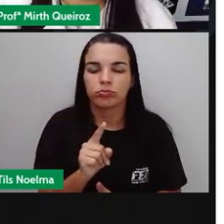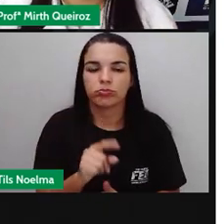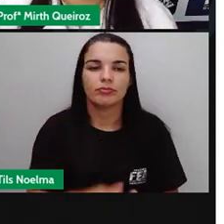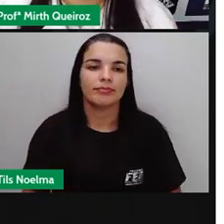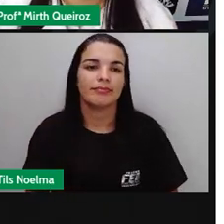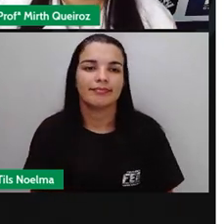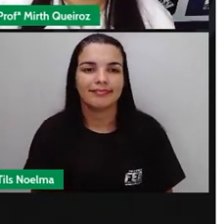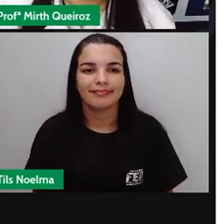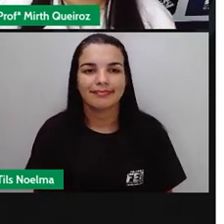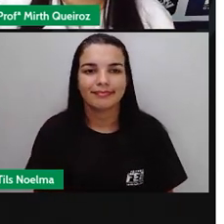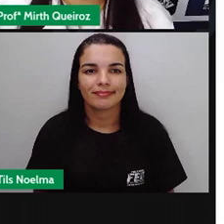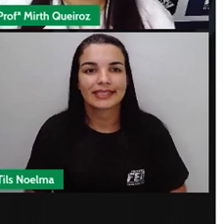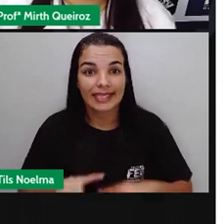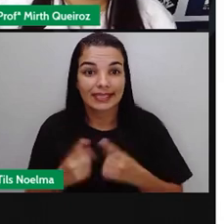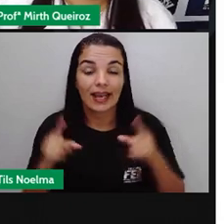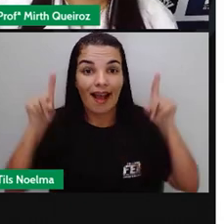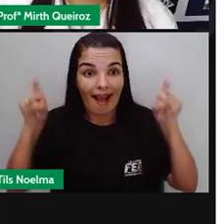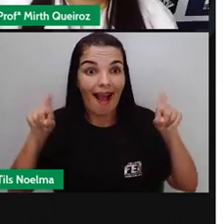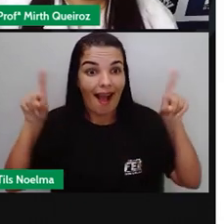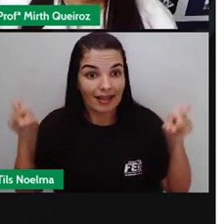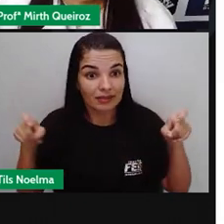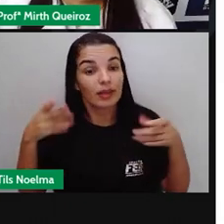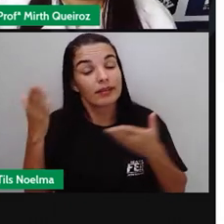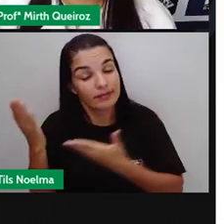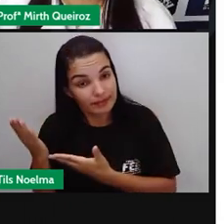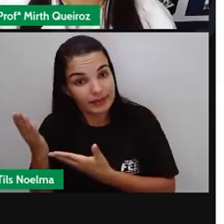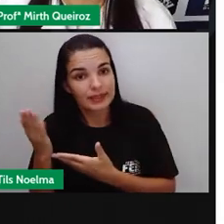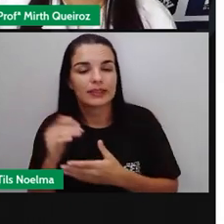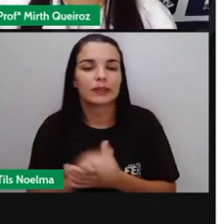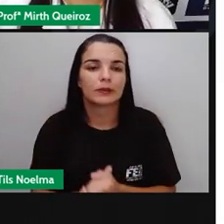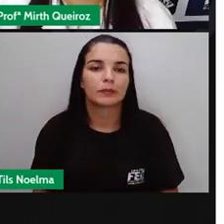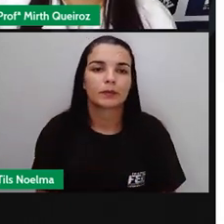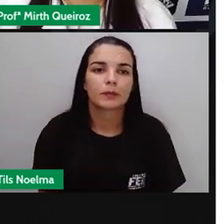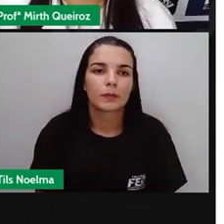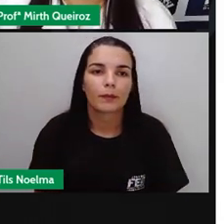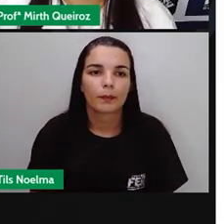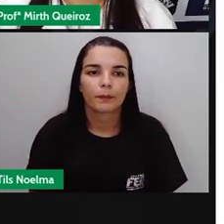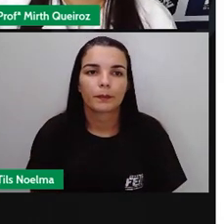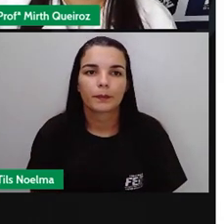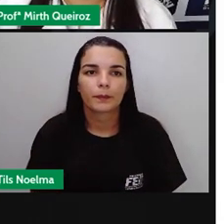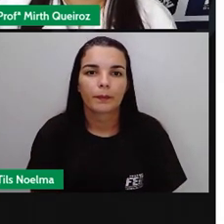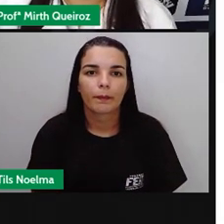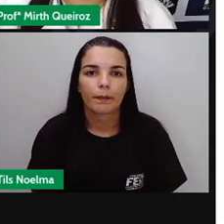aí do pai. Então essa aspas, ela serve como ênfase nessa situação.